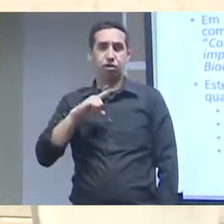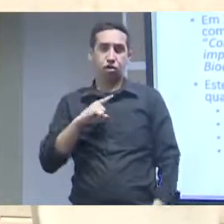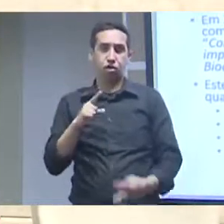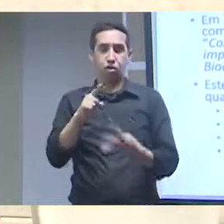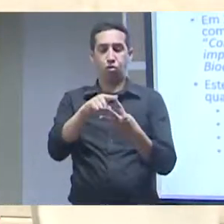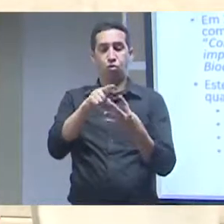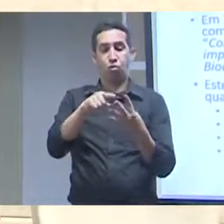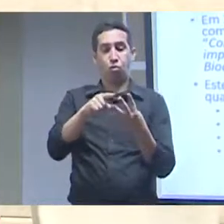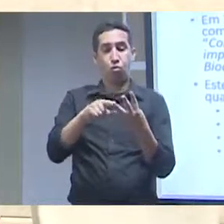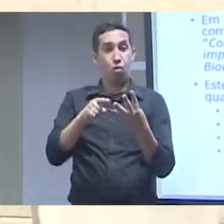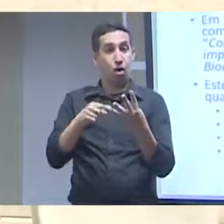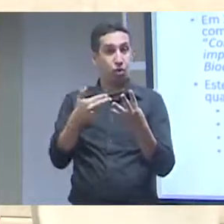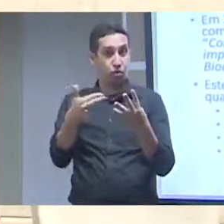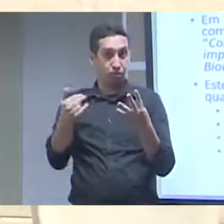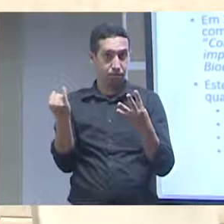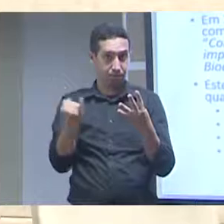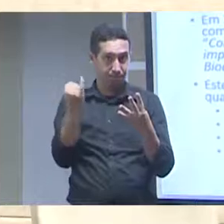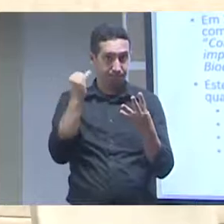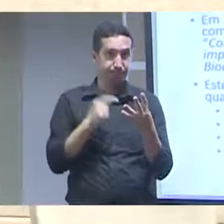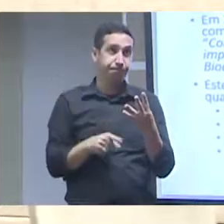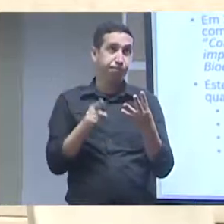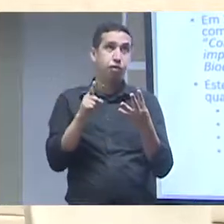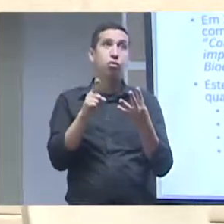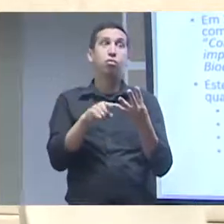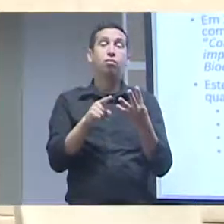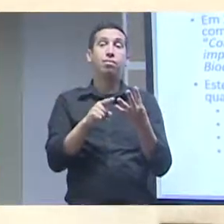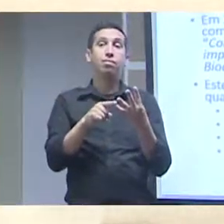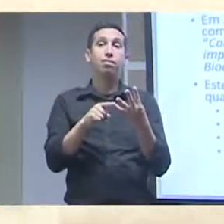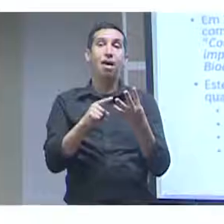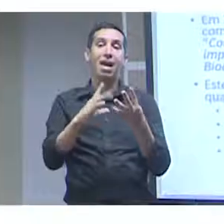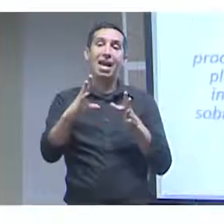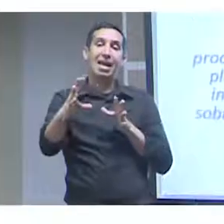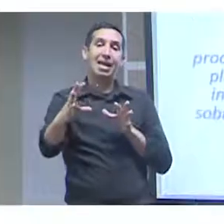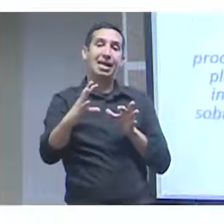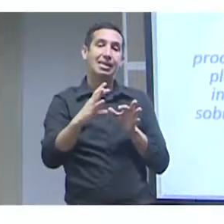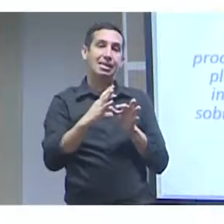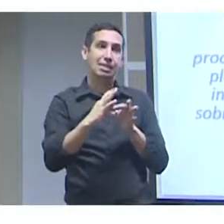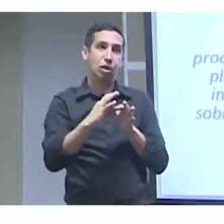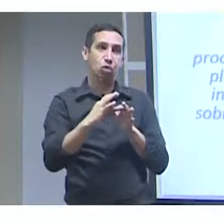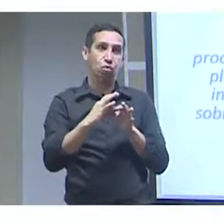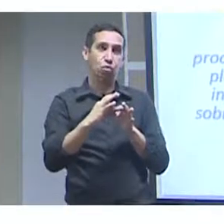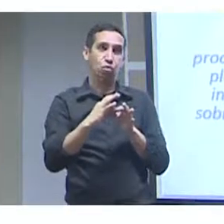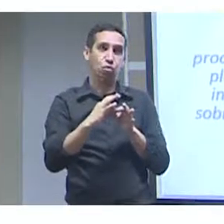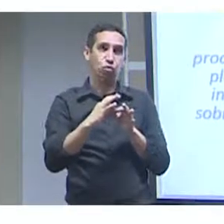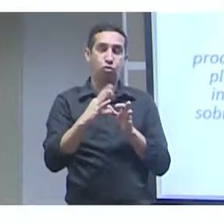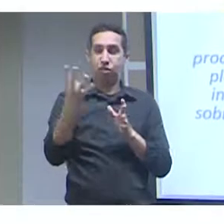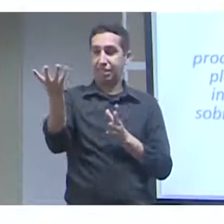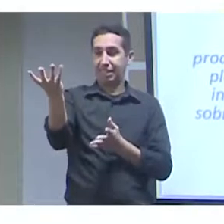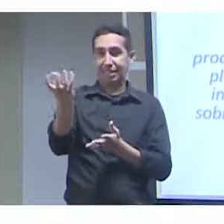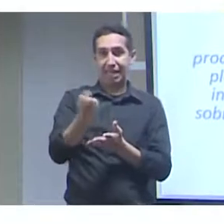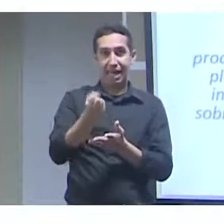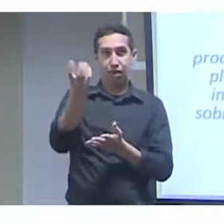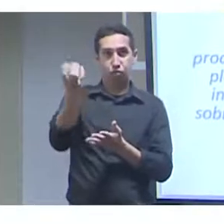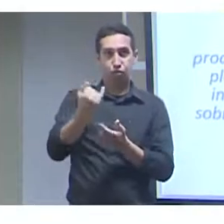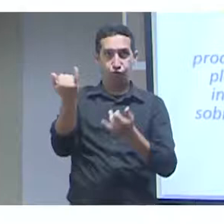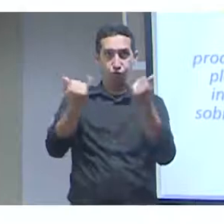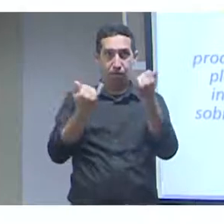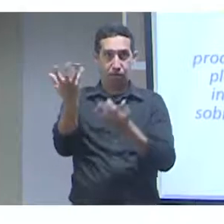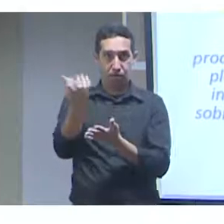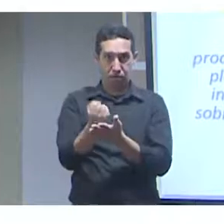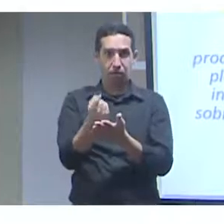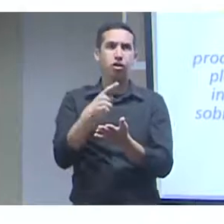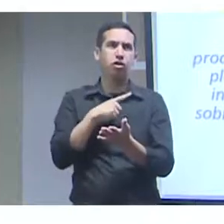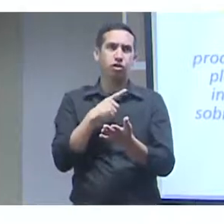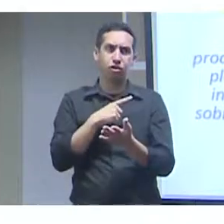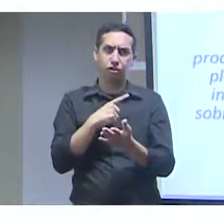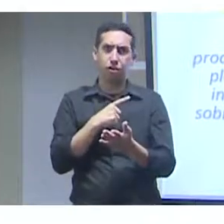coordenado pela doutora Rafaela e que tinha esses quatro componentes e um desses componentes era a integração de dados.